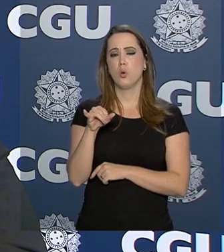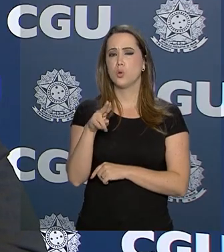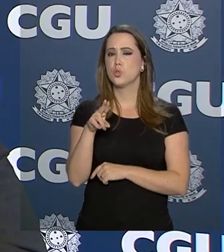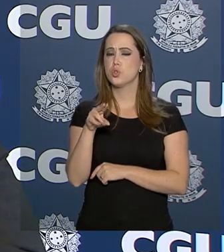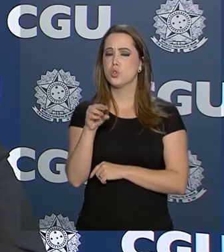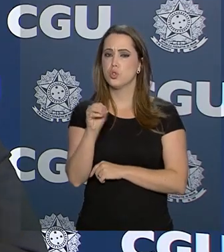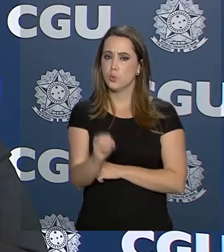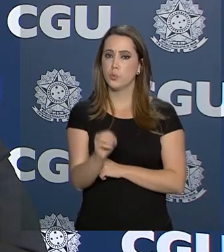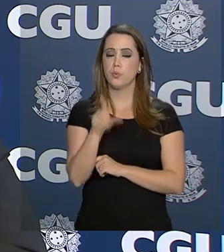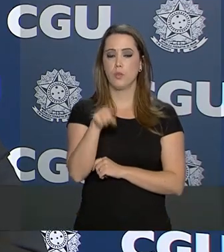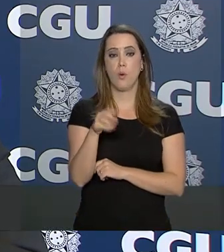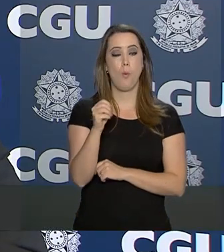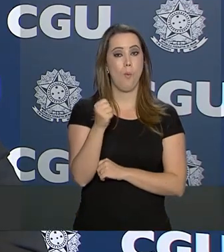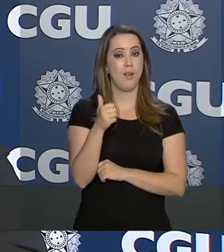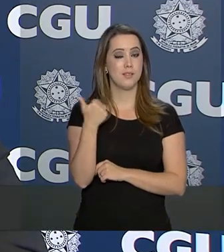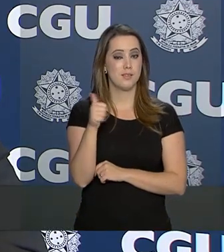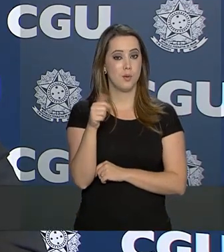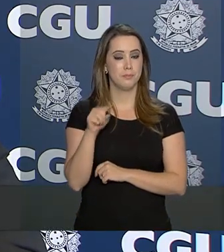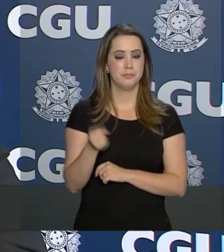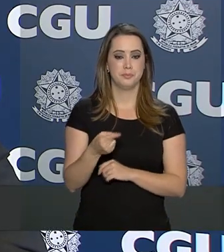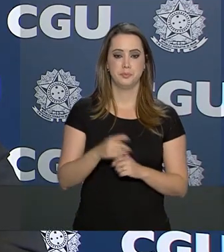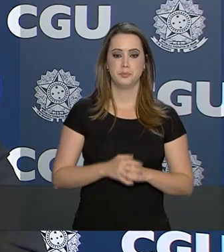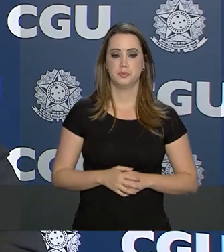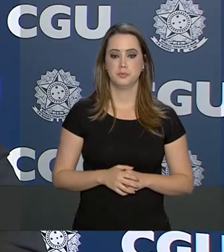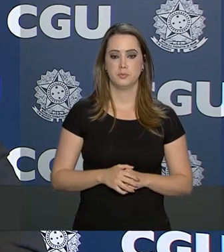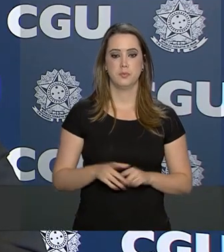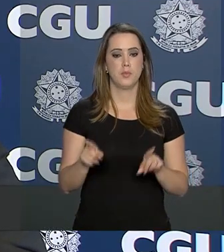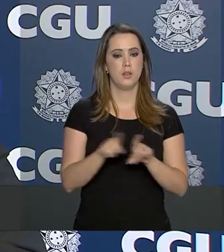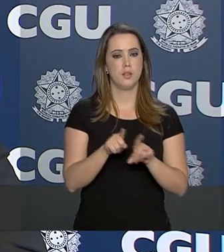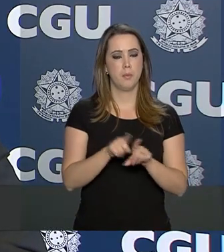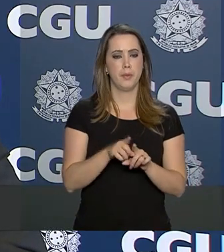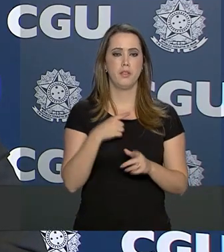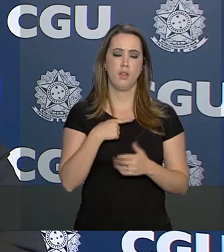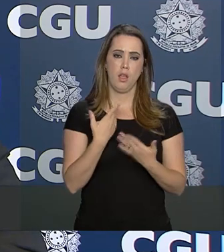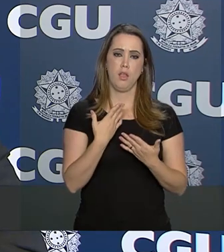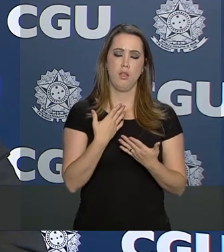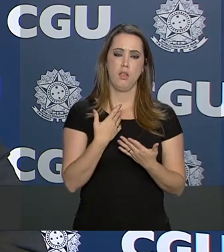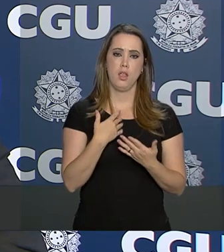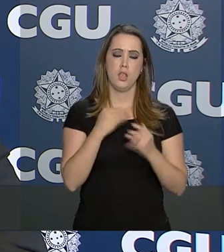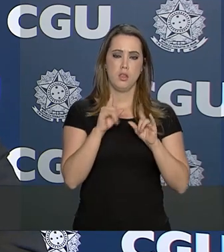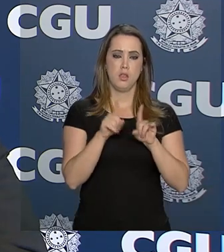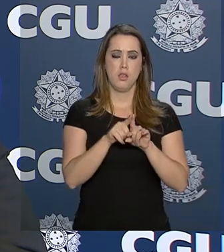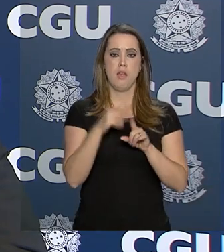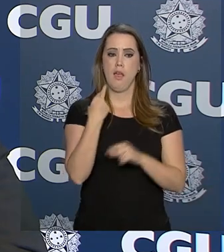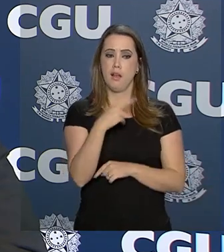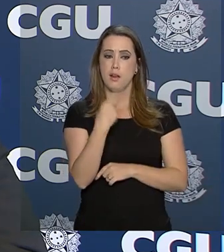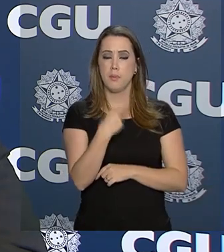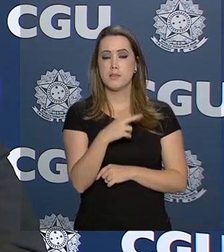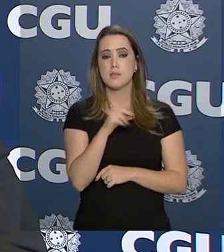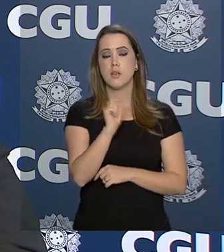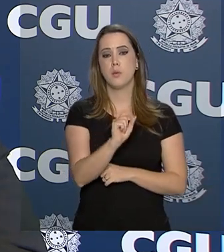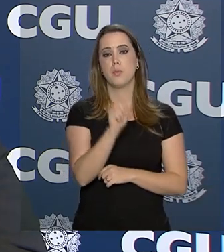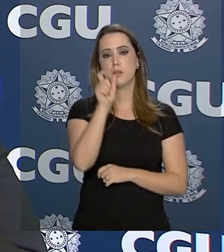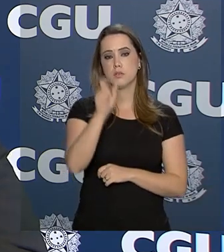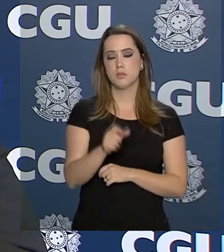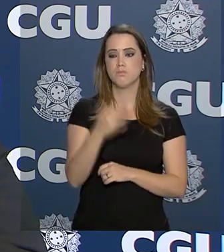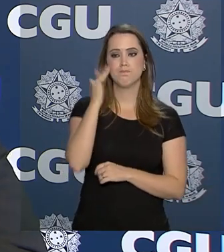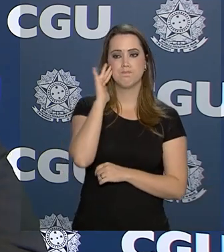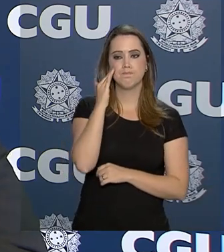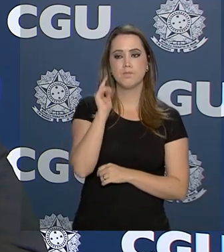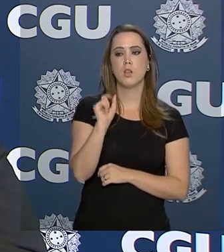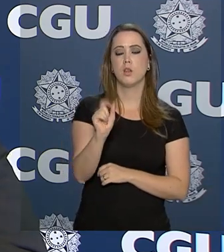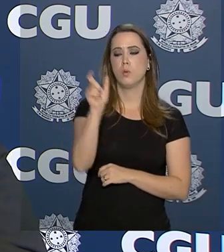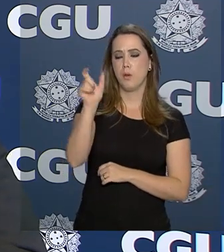manifestação, entre elas também a manifestação do tipo reclamação, ela recebe um tratamento para que se compreenda